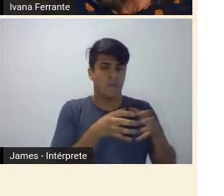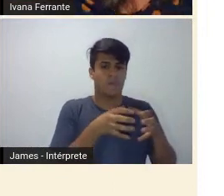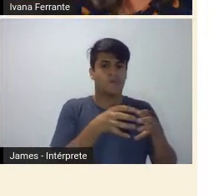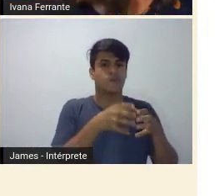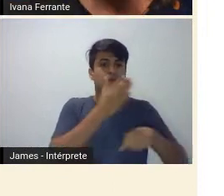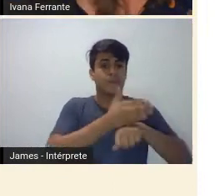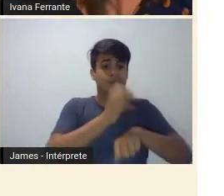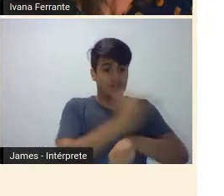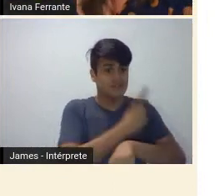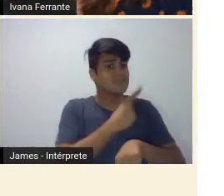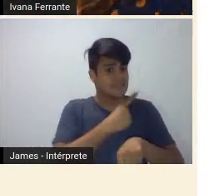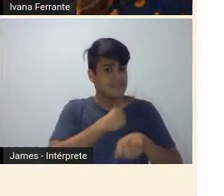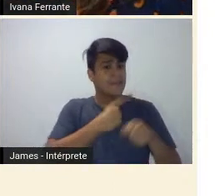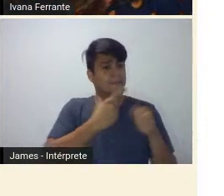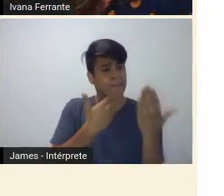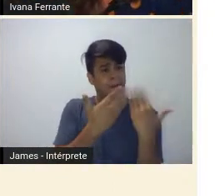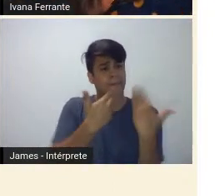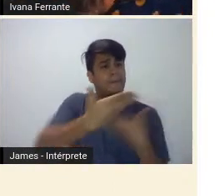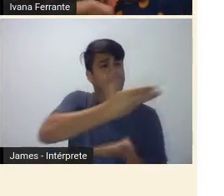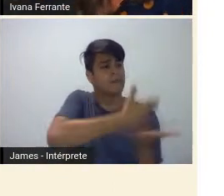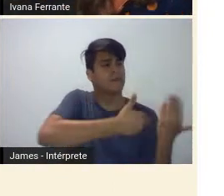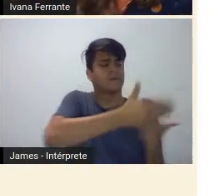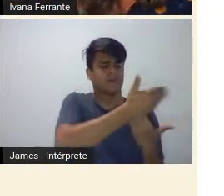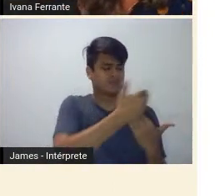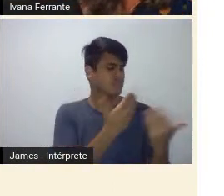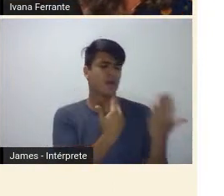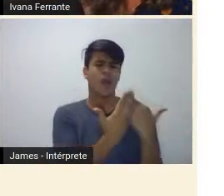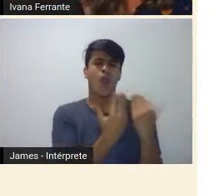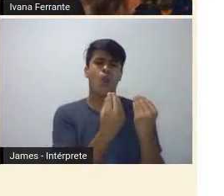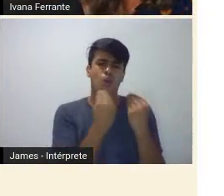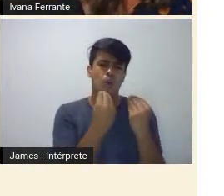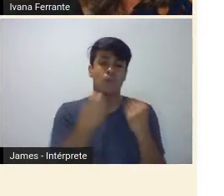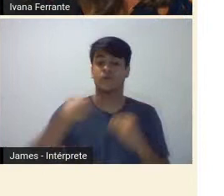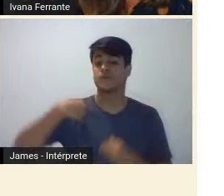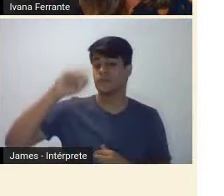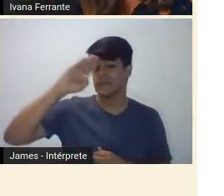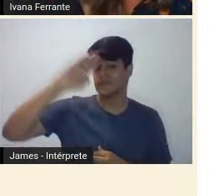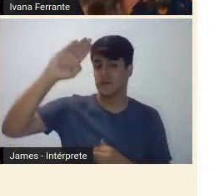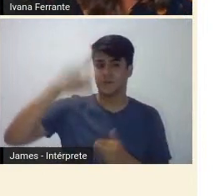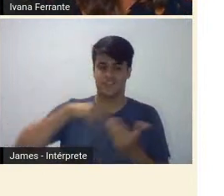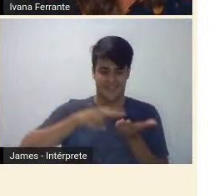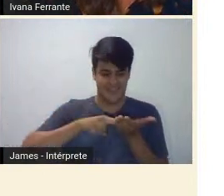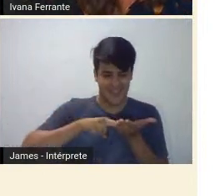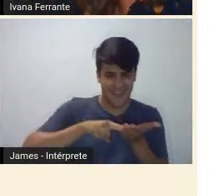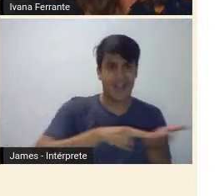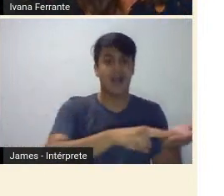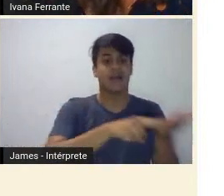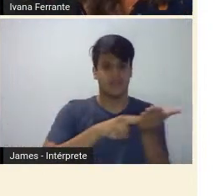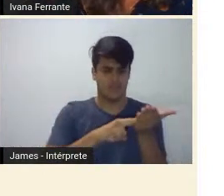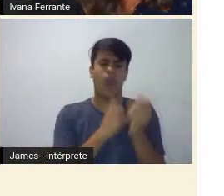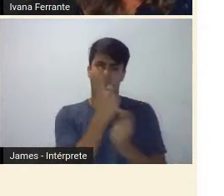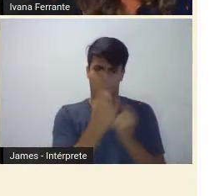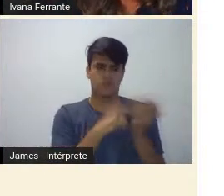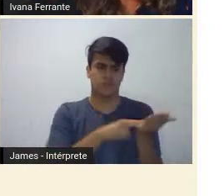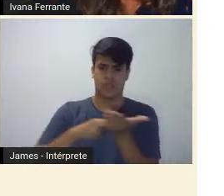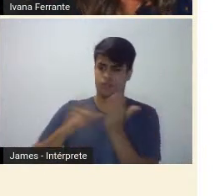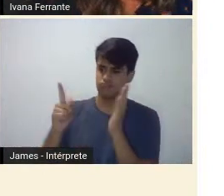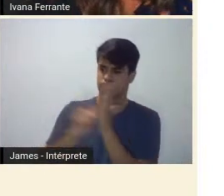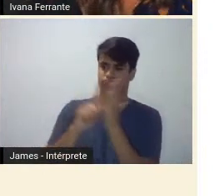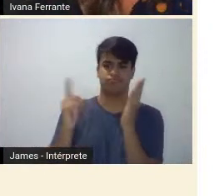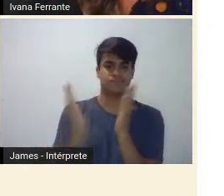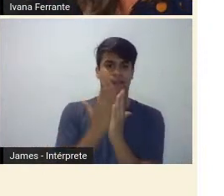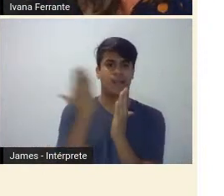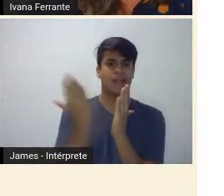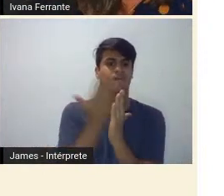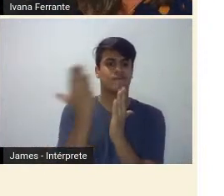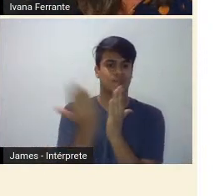fazia principalmente por meio de cartas, algumas delas publicadas em livros hoje, para o nosso benefício, que nos permitem